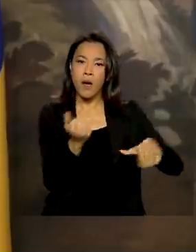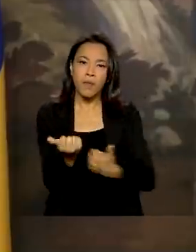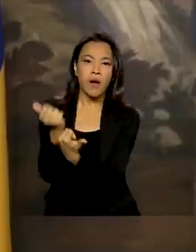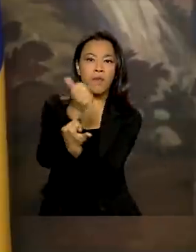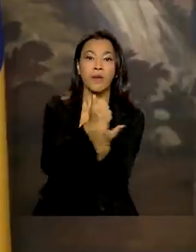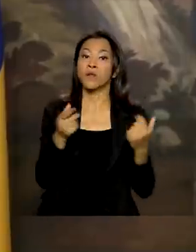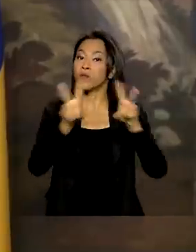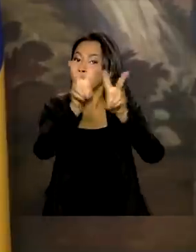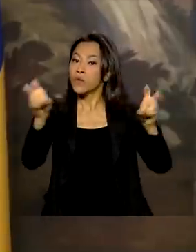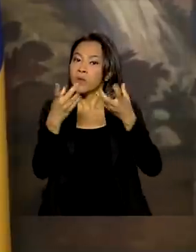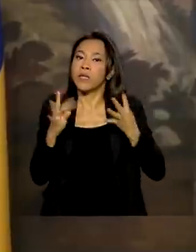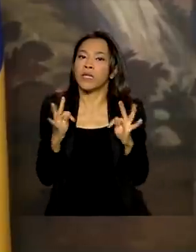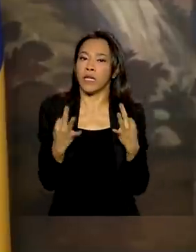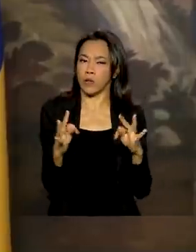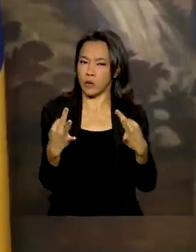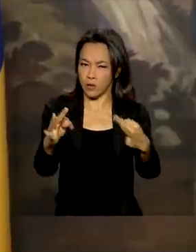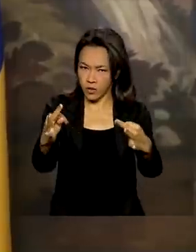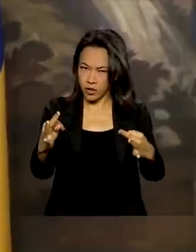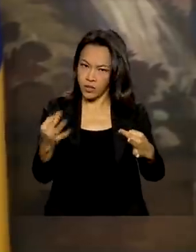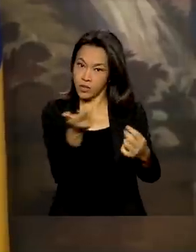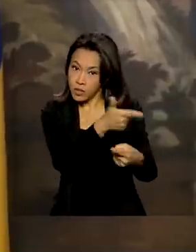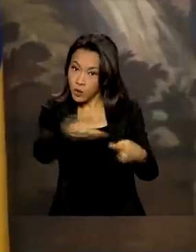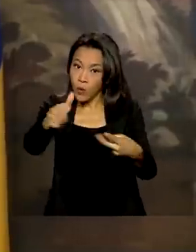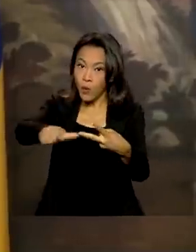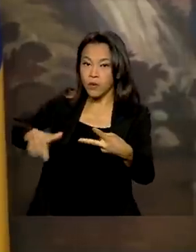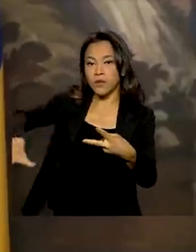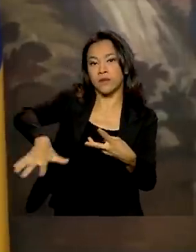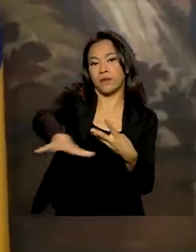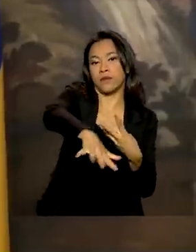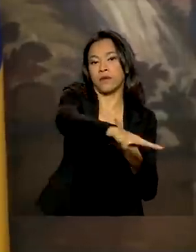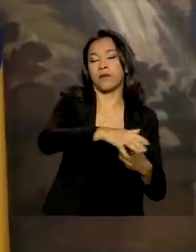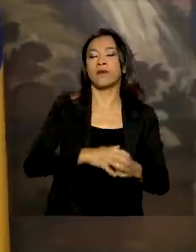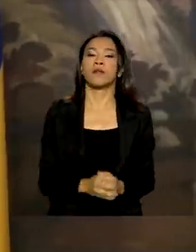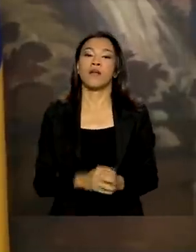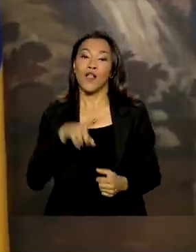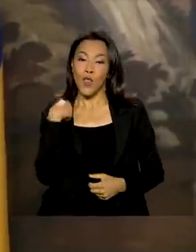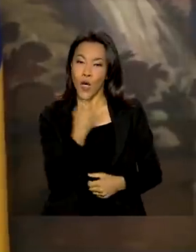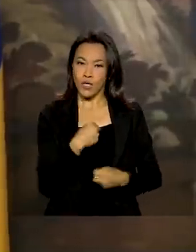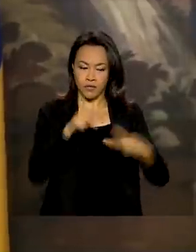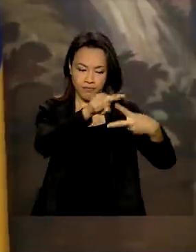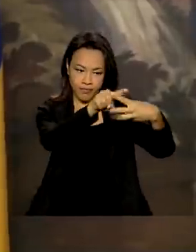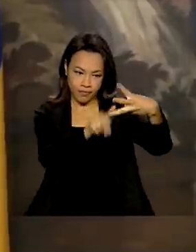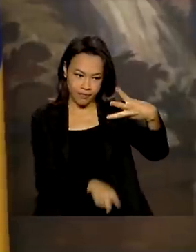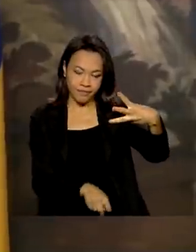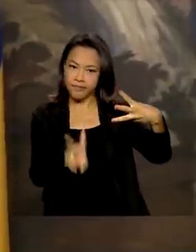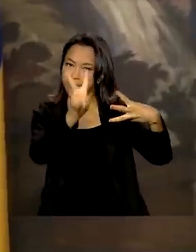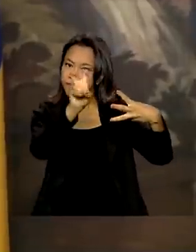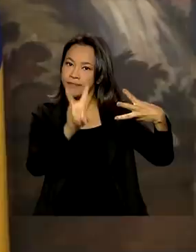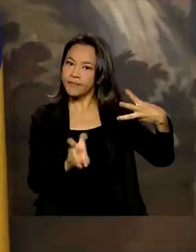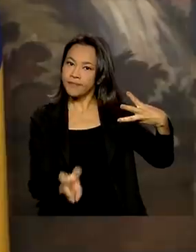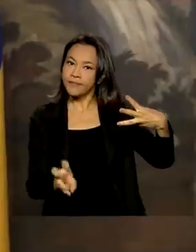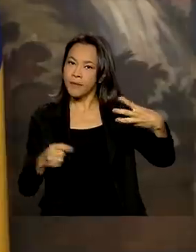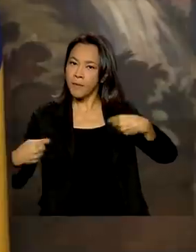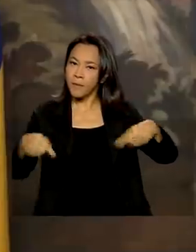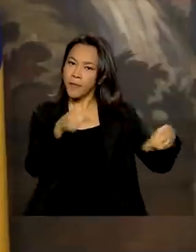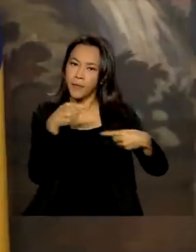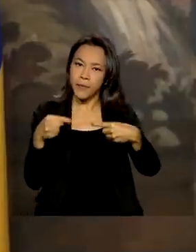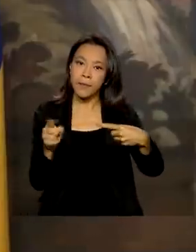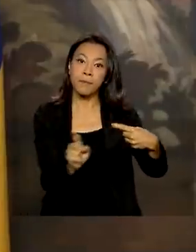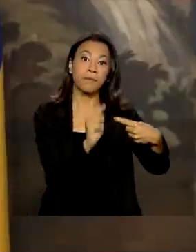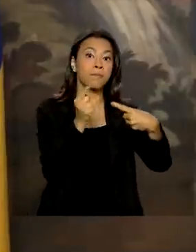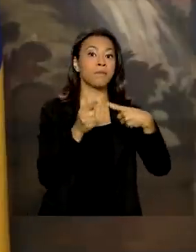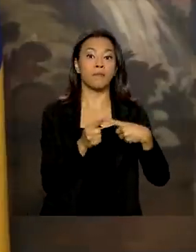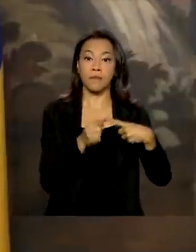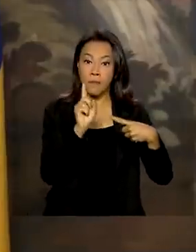em tecnologia de ponta e áreas sensíveis. Nós discutimos três pontos, basicamente. Em primeiro lugar,